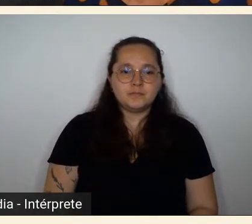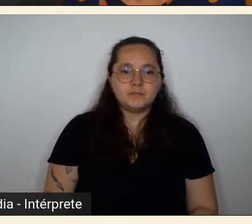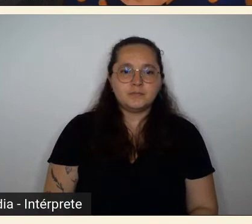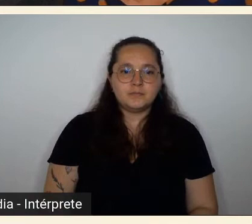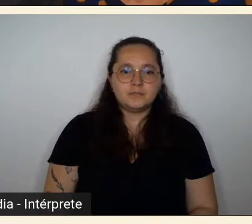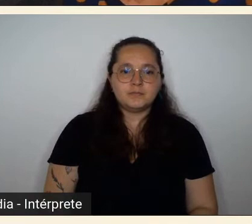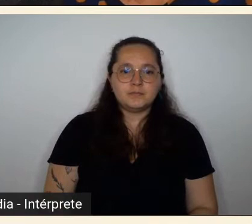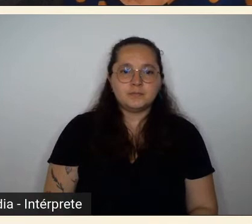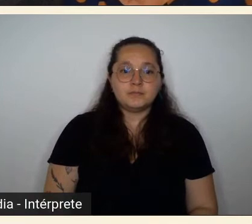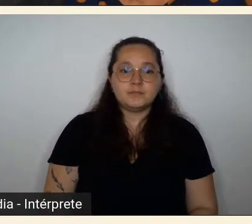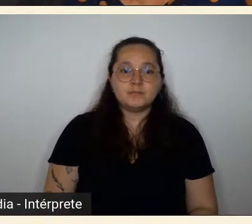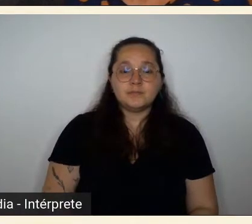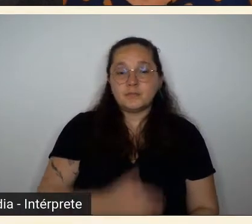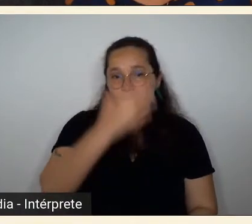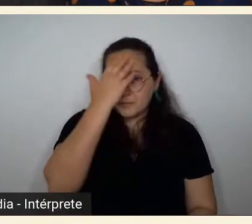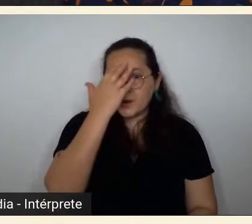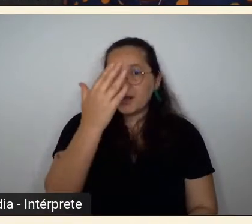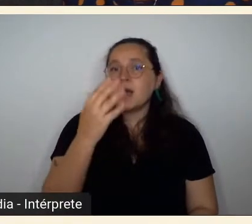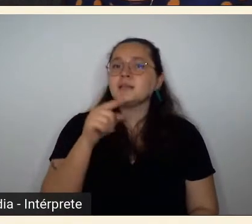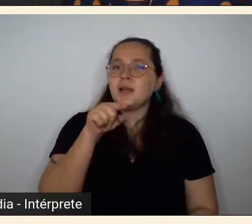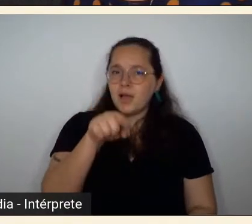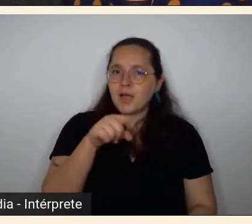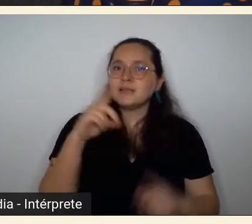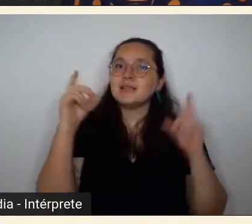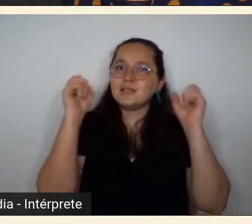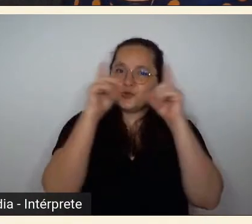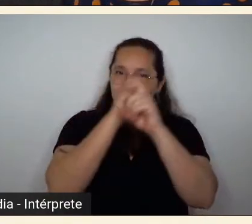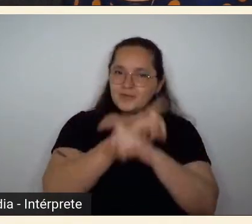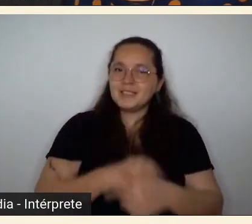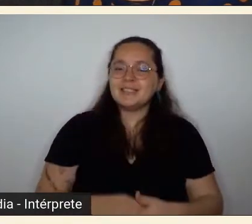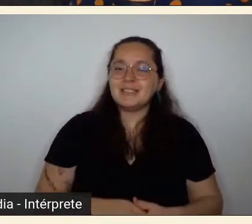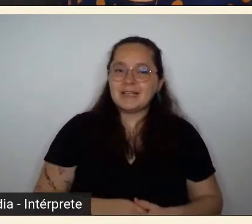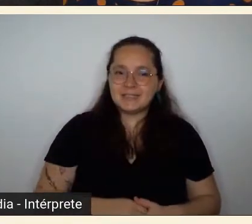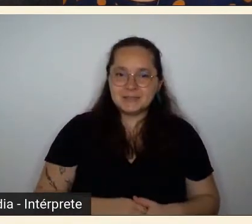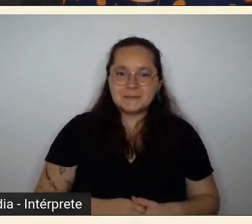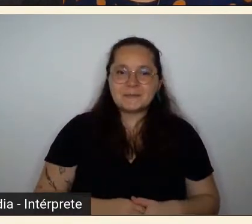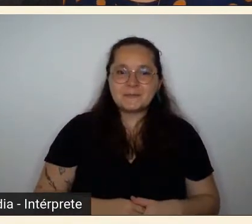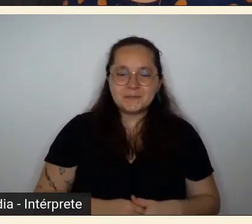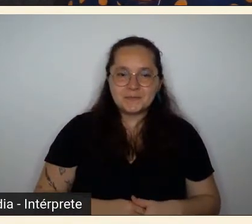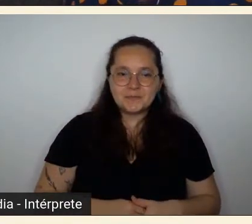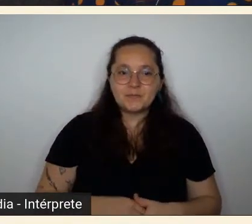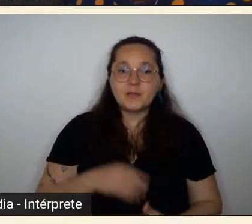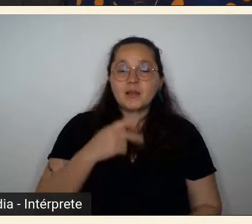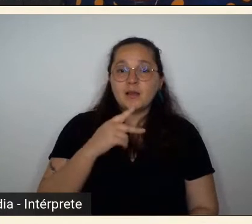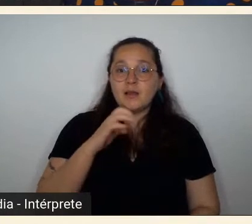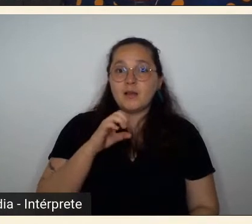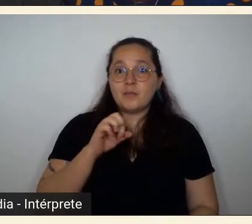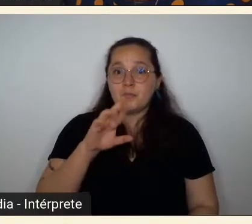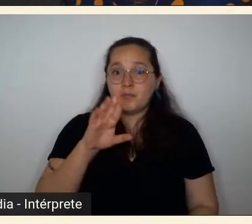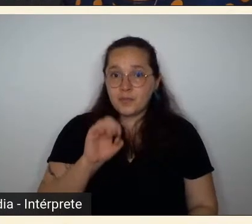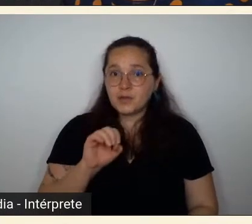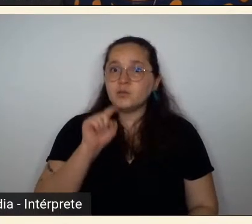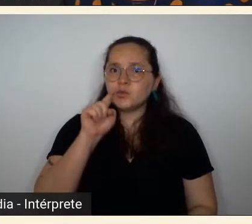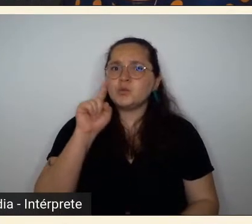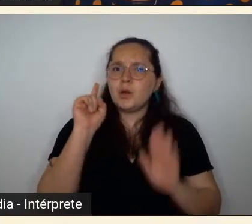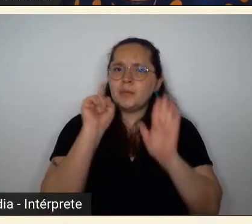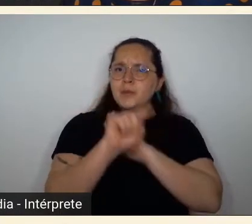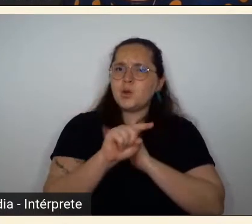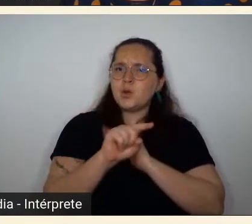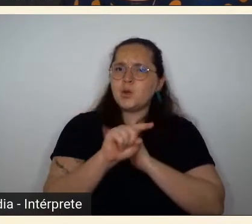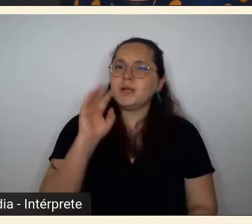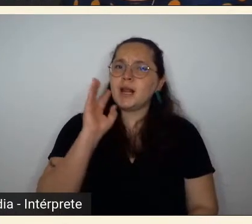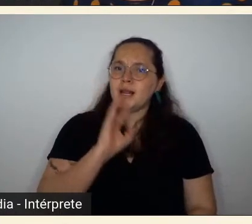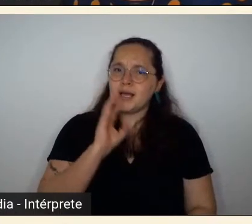Oi, obrigada essas questões são um pouco mais difíceis Pedro acho que é muito boa a sua questão sobre